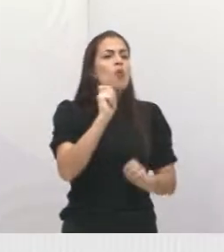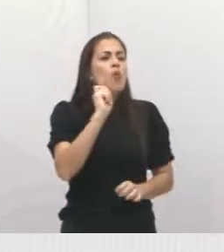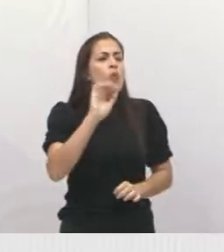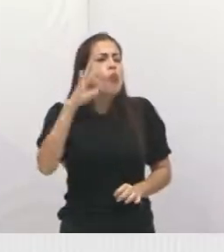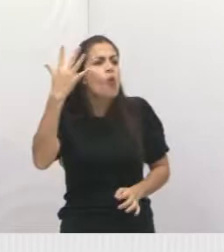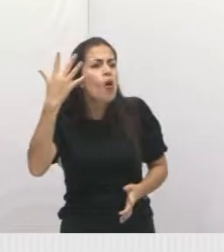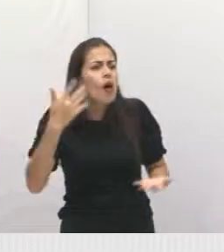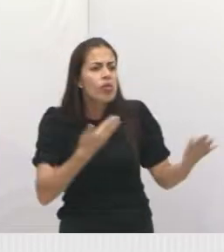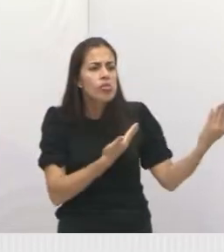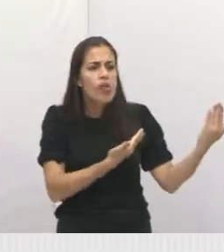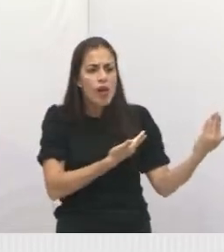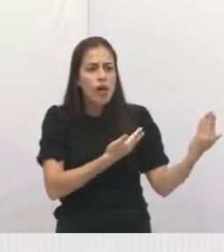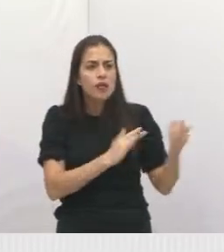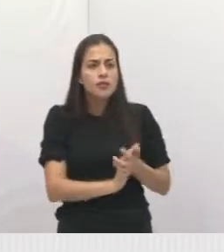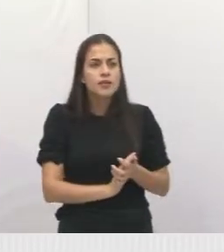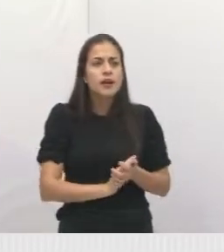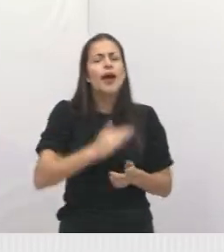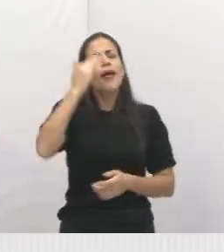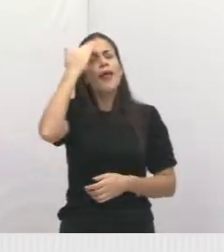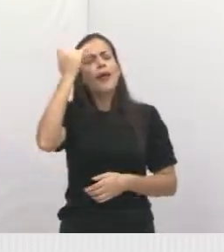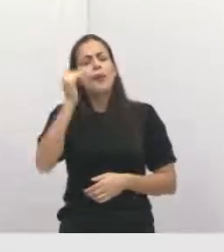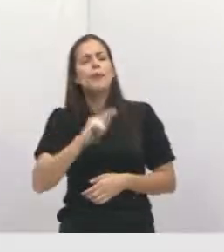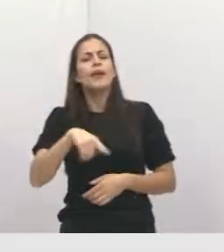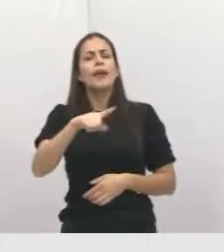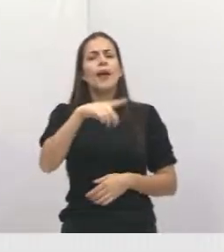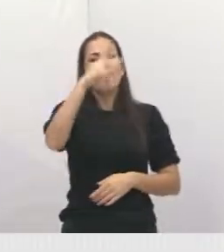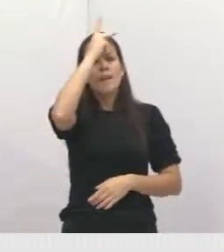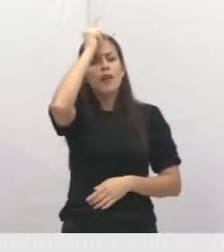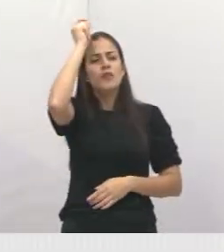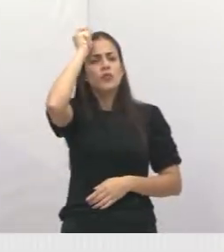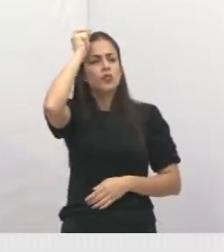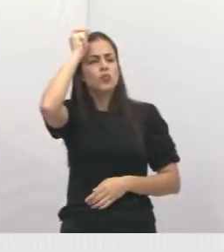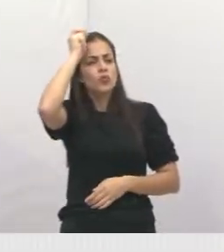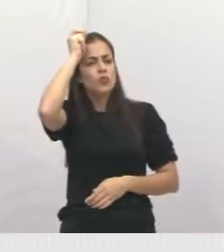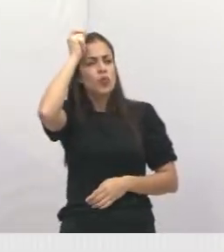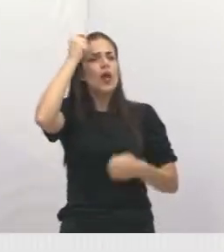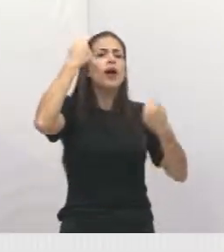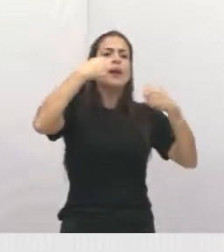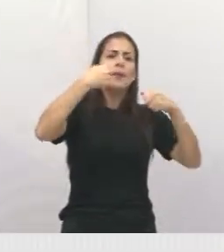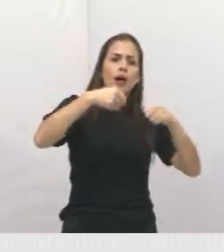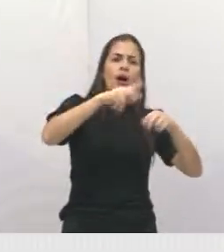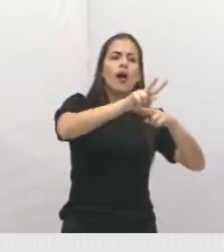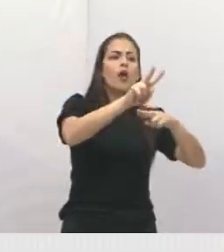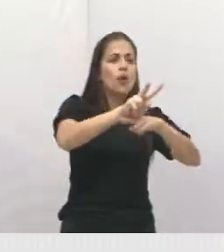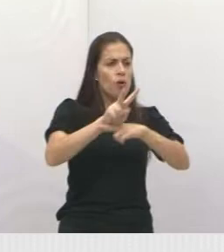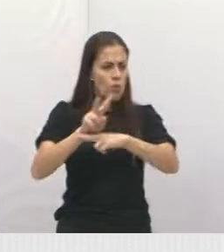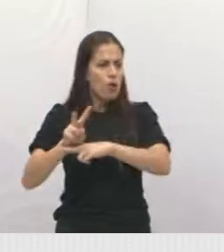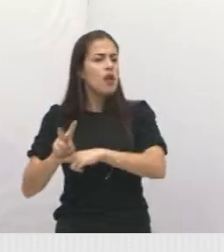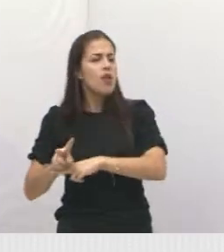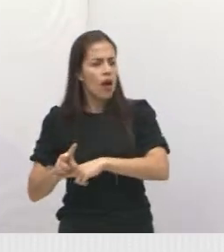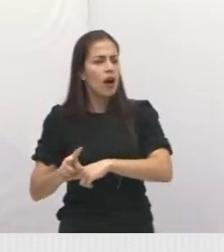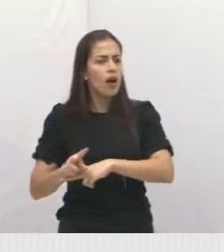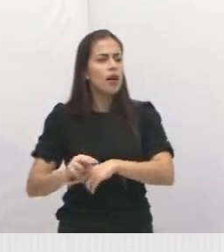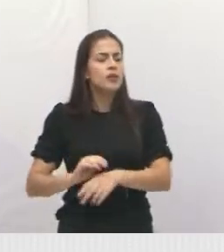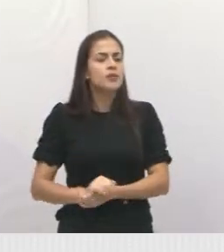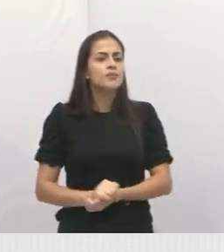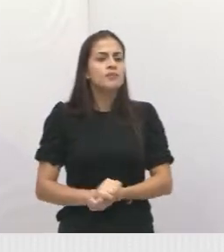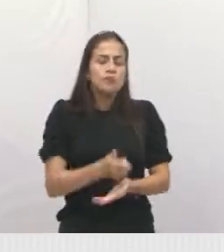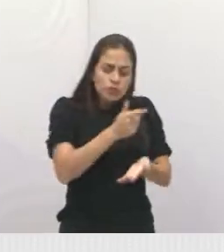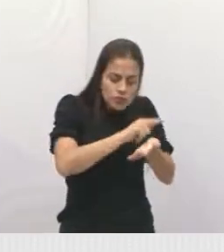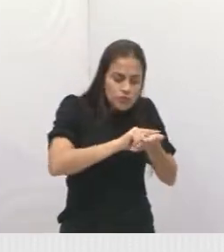Sabemos que a prefeitura tem, até por dever e obrigação, cuidado da cidade na parte de limpeza, né?